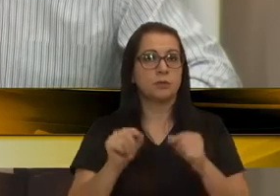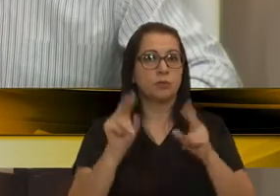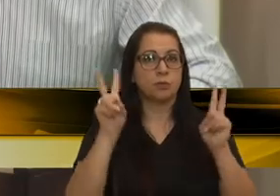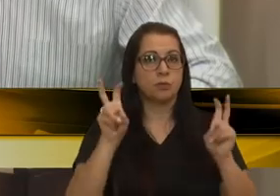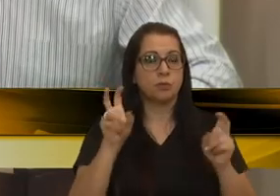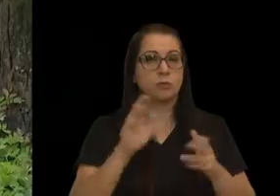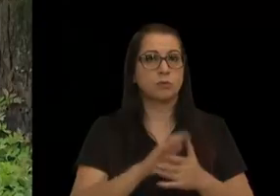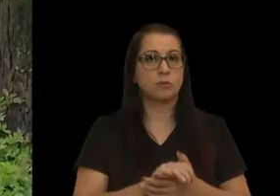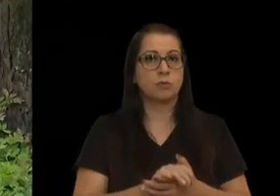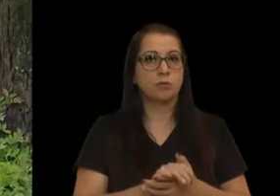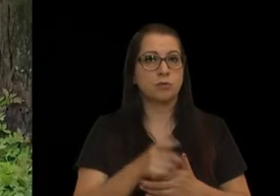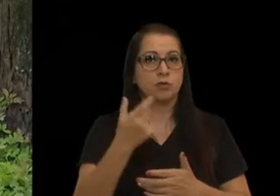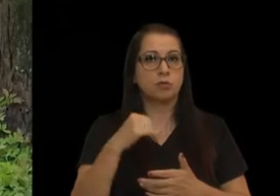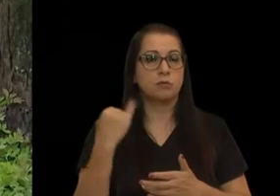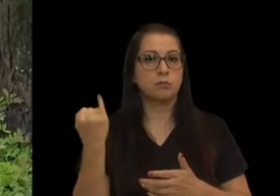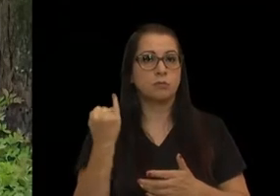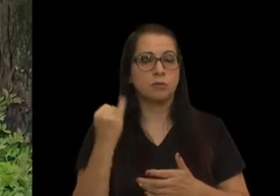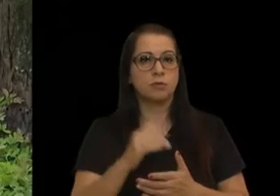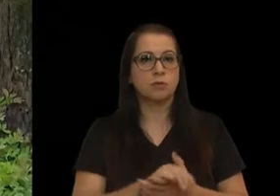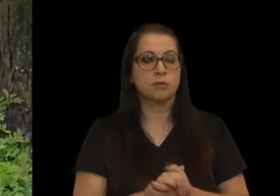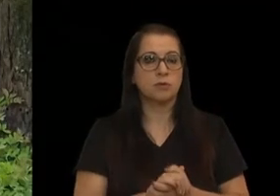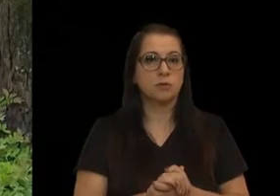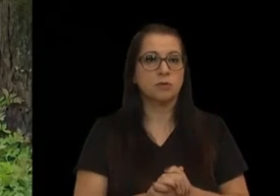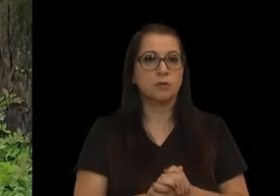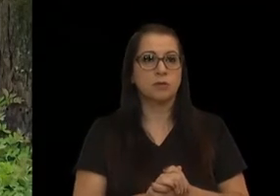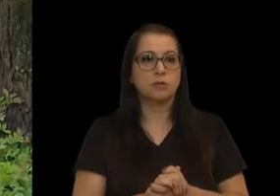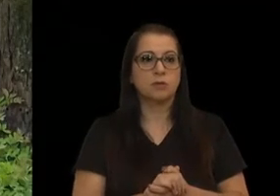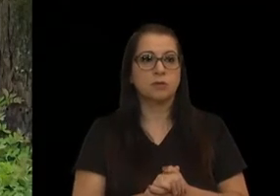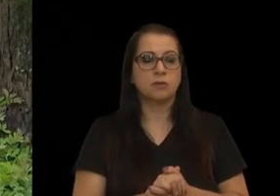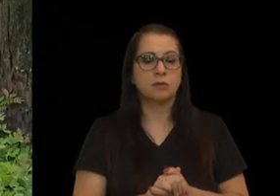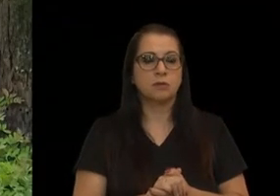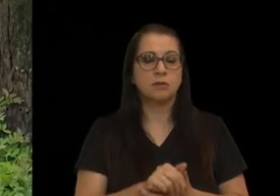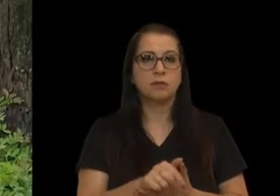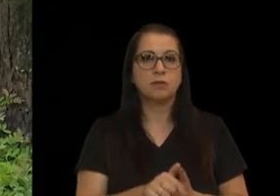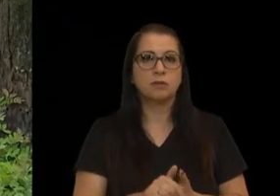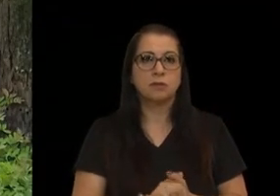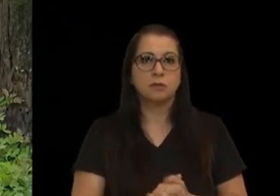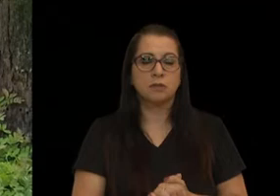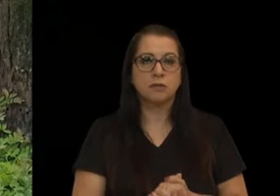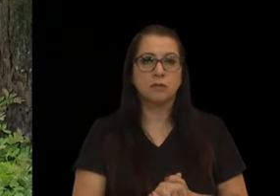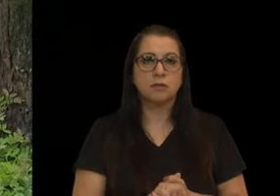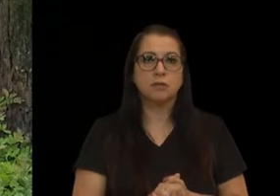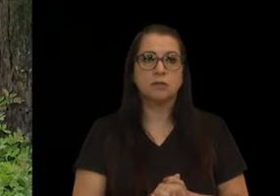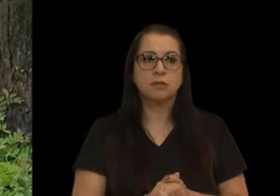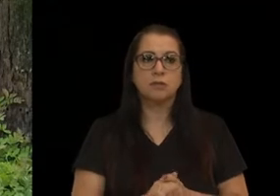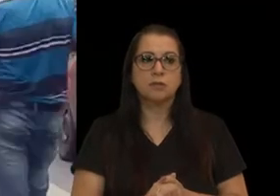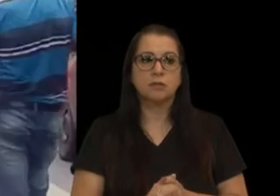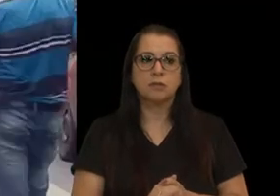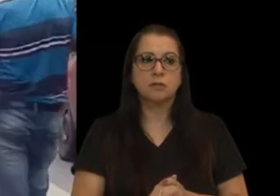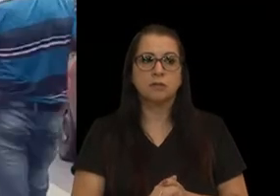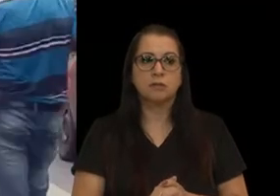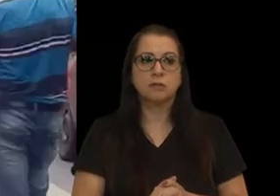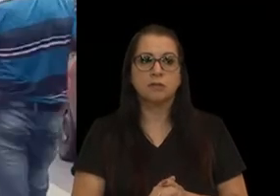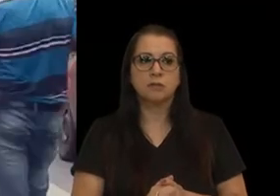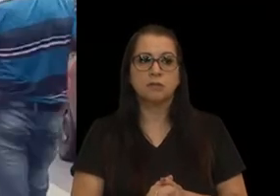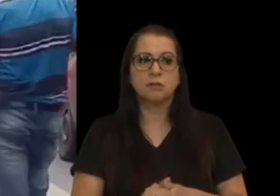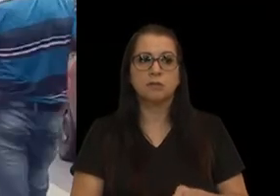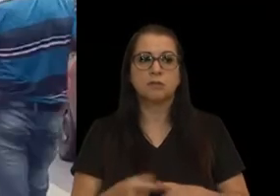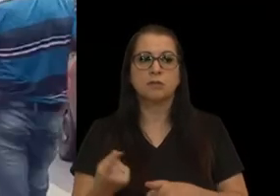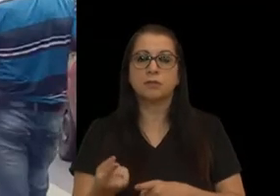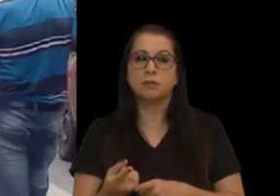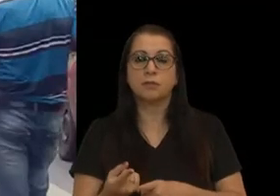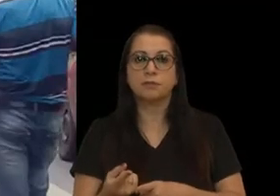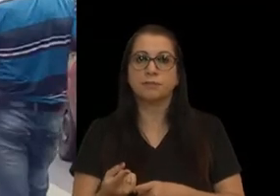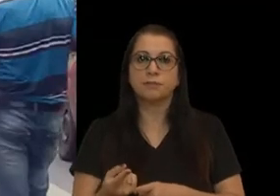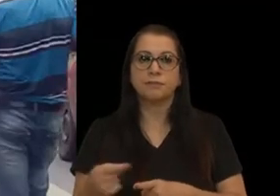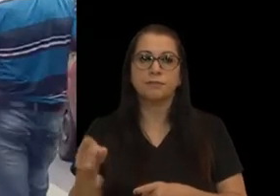achei oportuno voltar novamente. E ainda o colega ali falou, não, tu vai fazer que nem um bandeira, vai lá na Copa Ponte